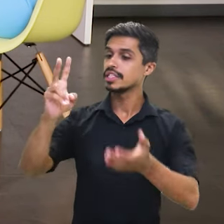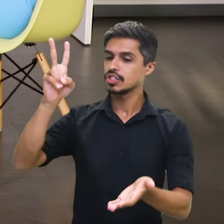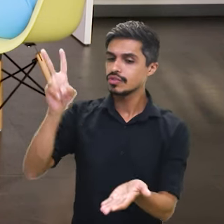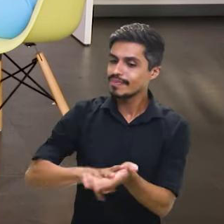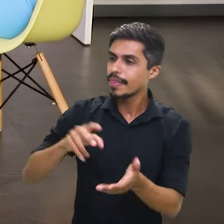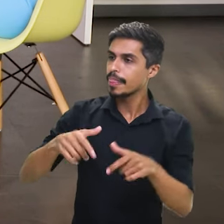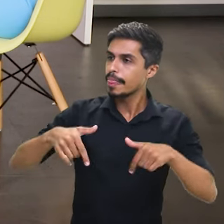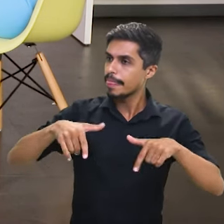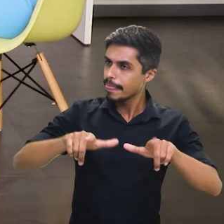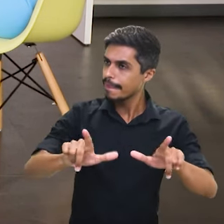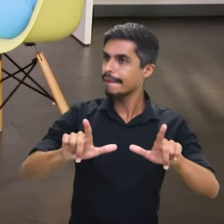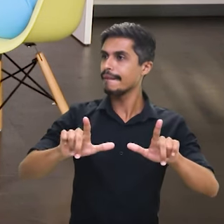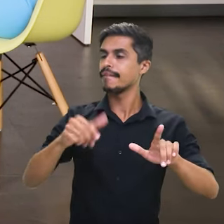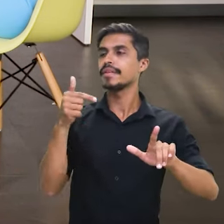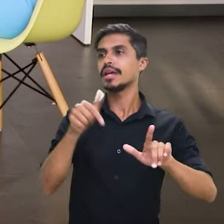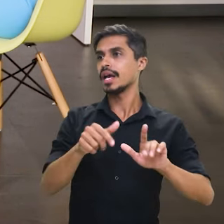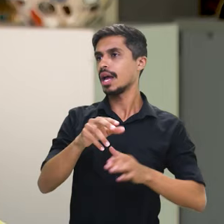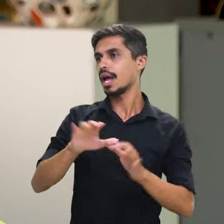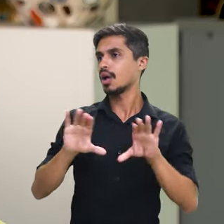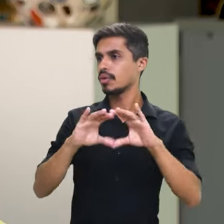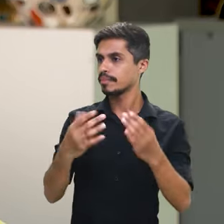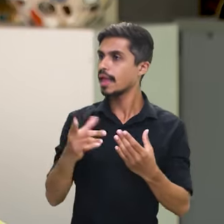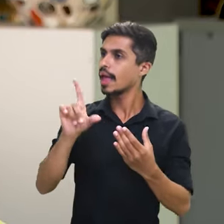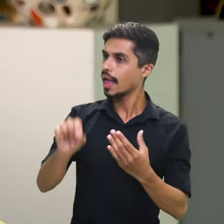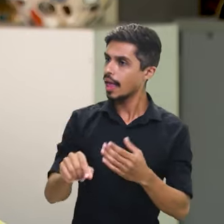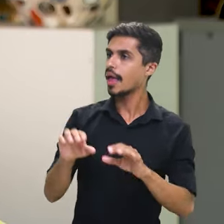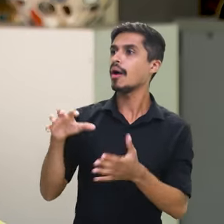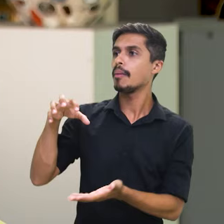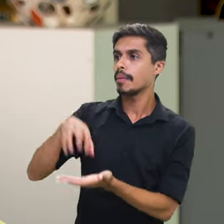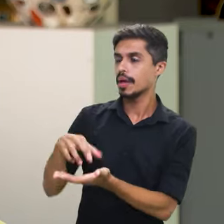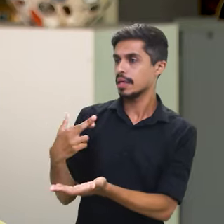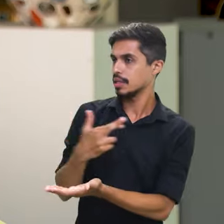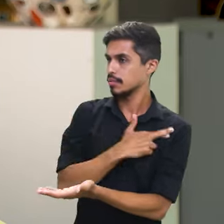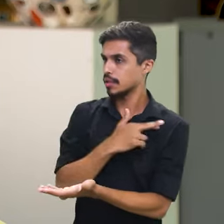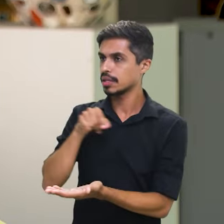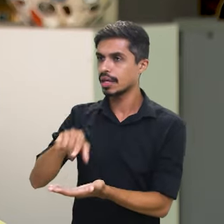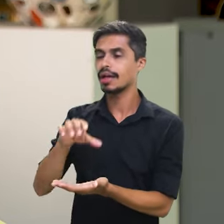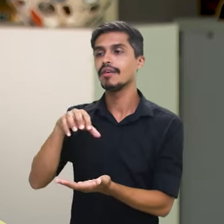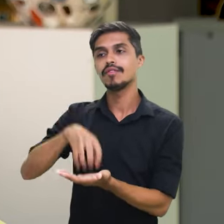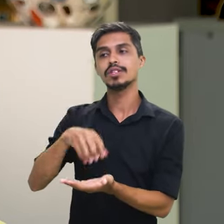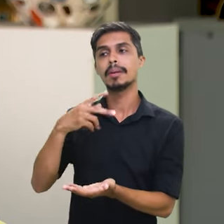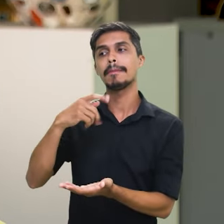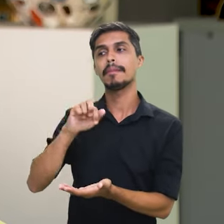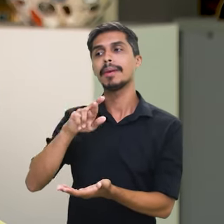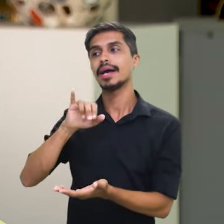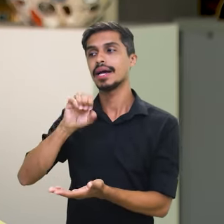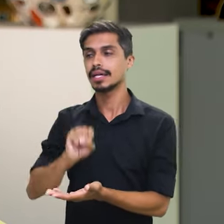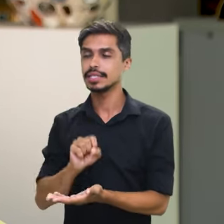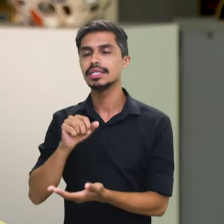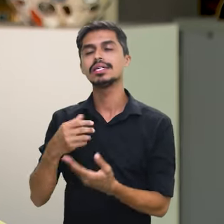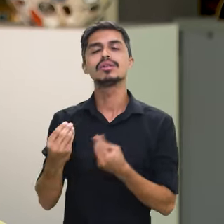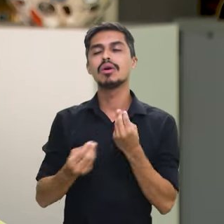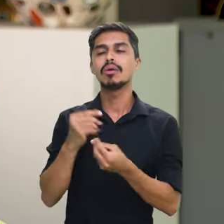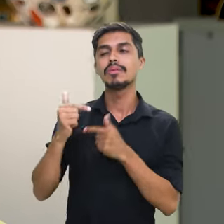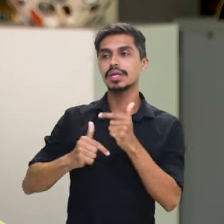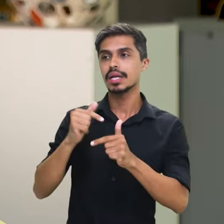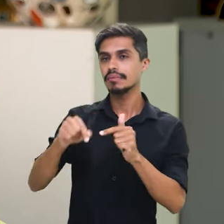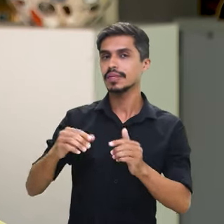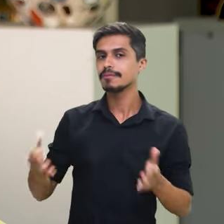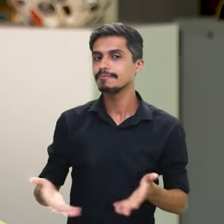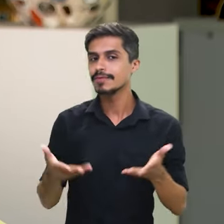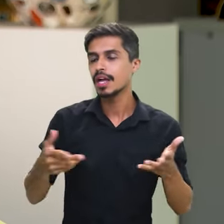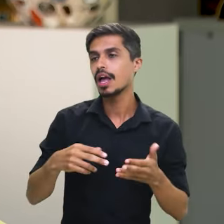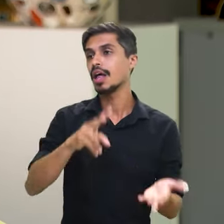certificar as comunidades, né? É uma das atribuições da Fundação Palmares. Como é que vocês trabalham